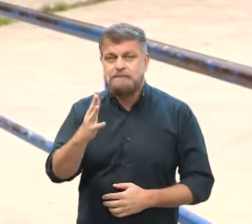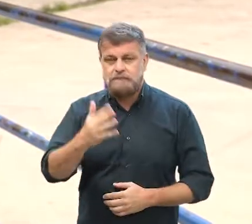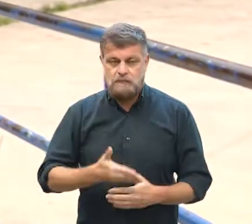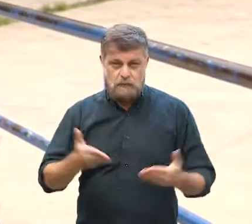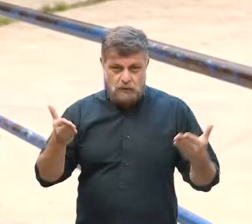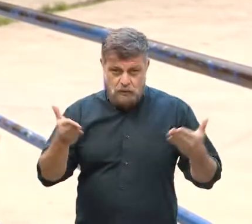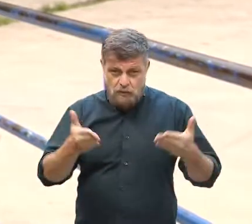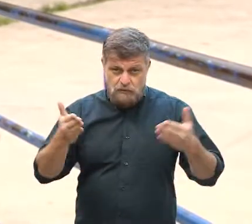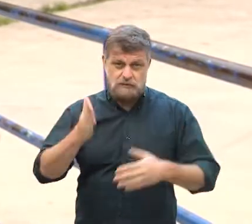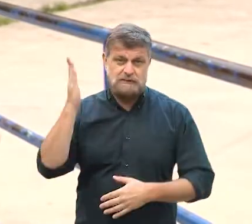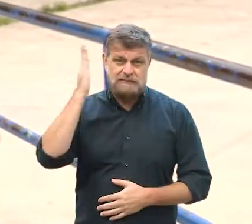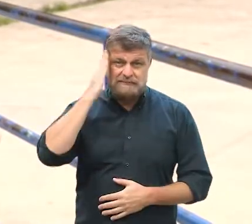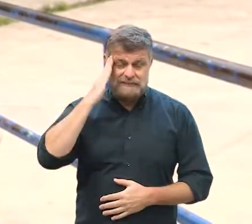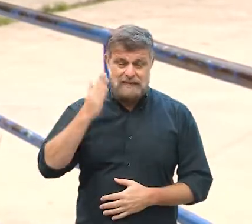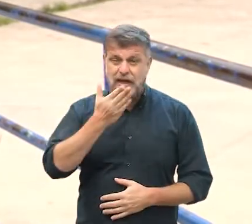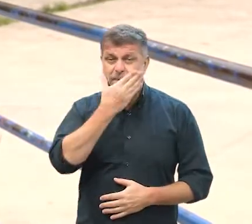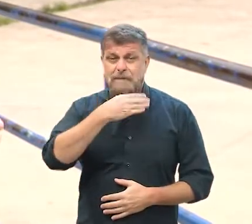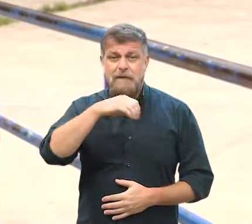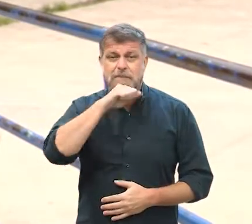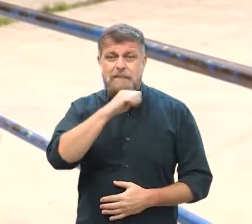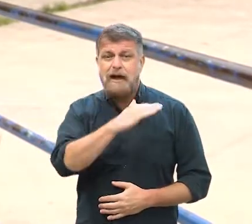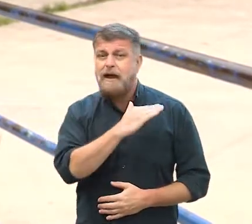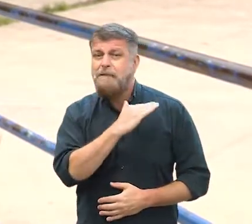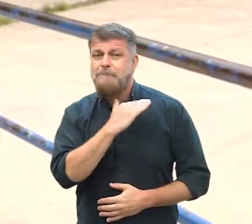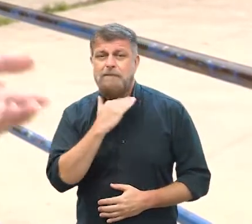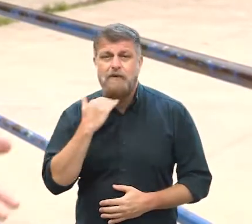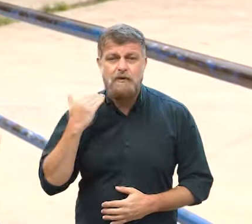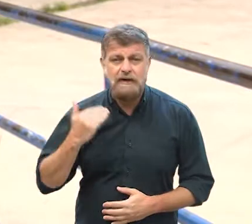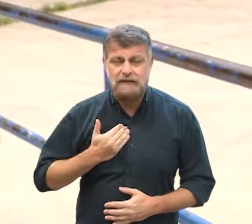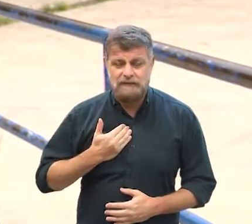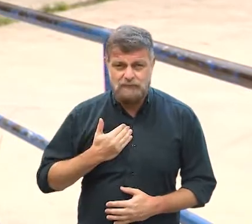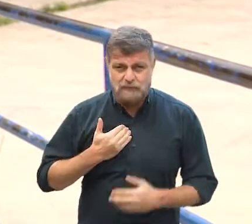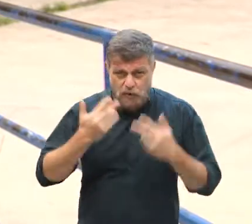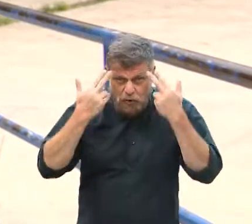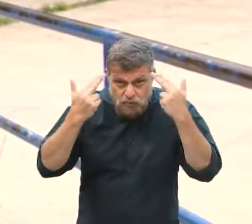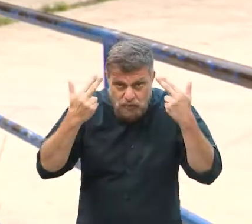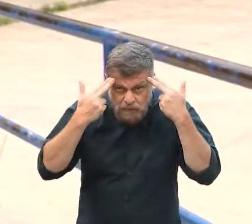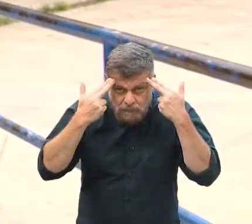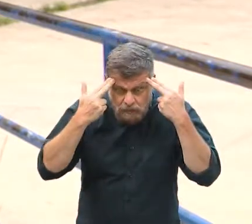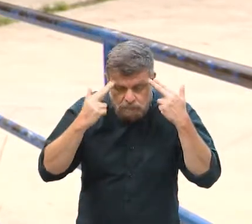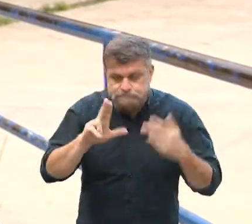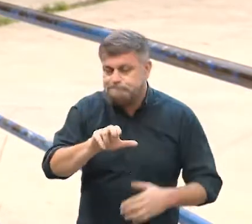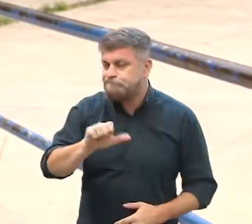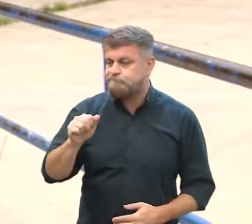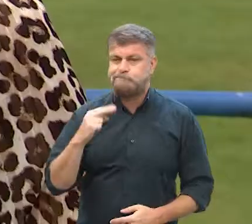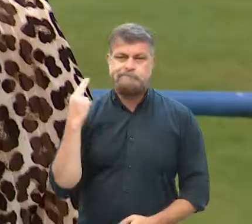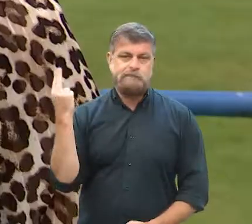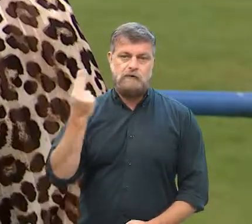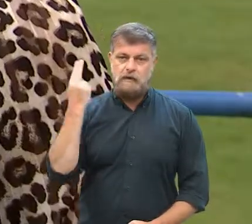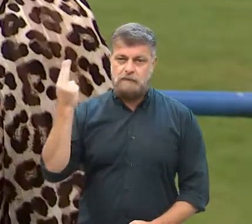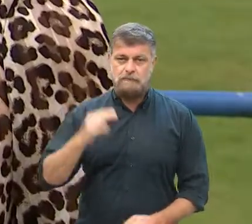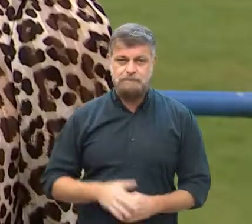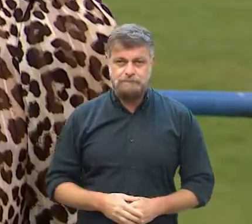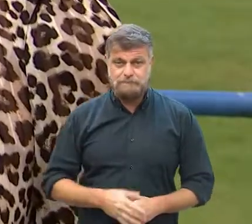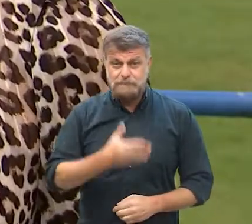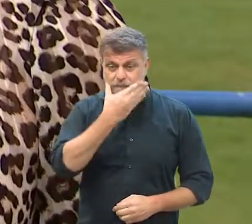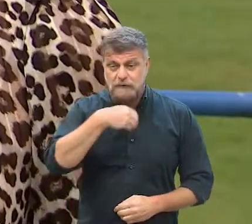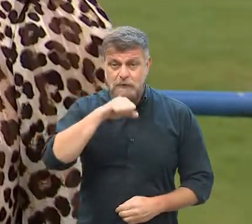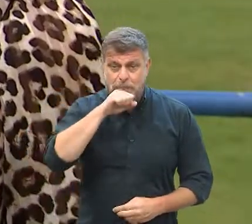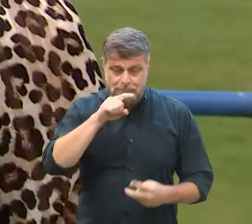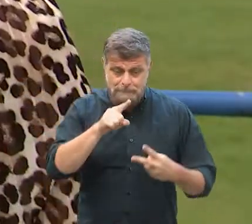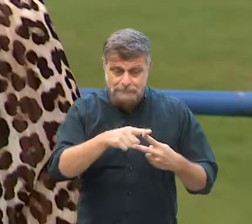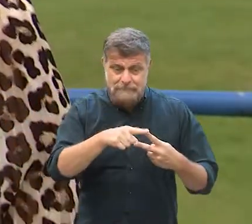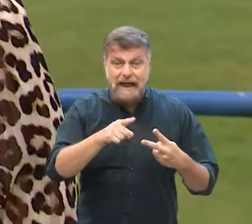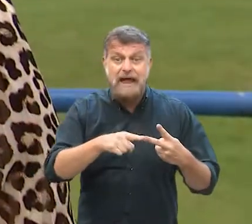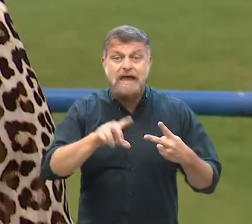hoje eu sei que com a perda do meu pai, esse antigo normal não vai existir, porque ele não está mais aqui. O pai e o meu avô nós perdemos